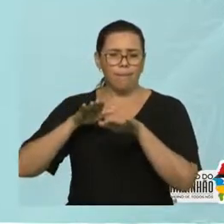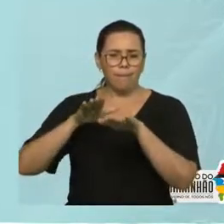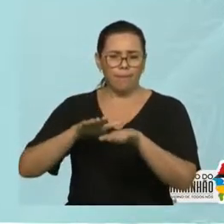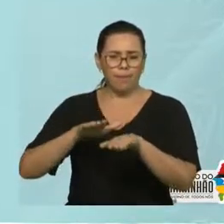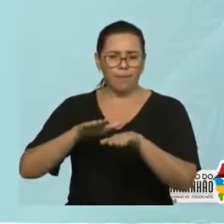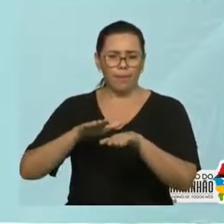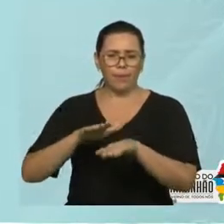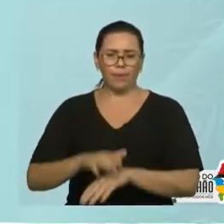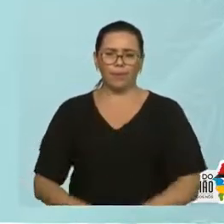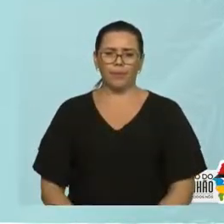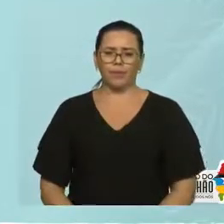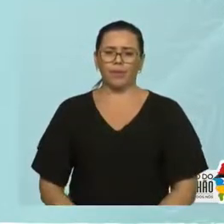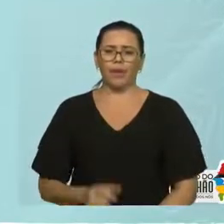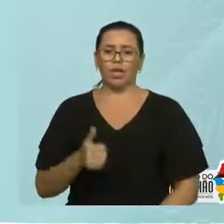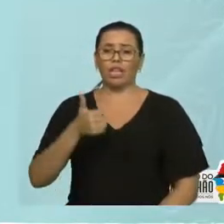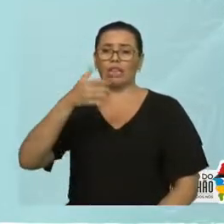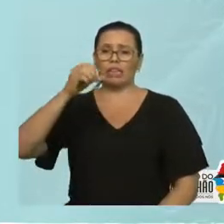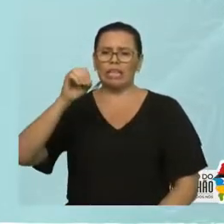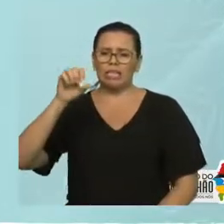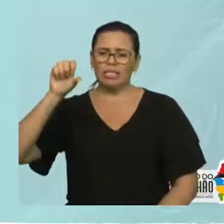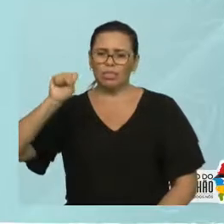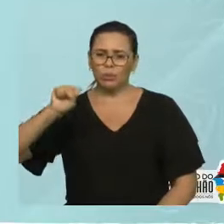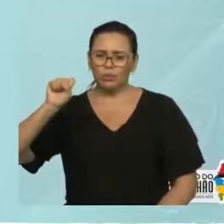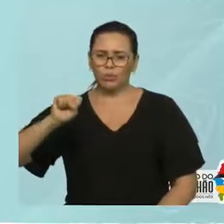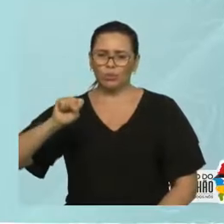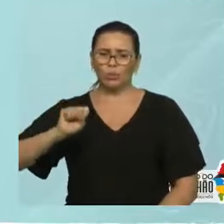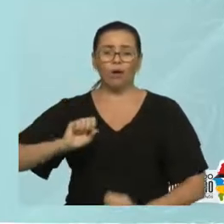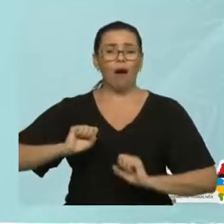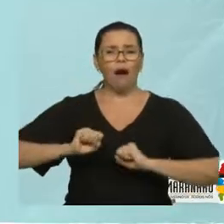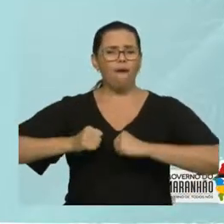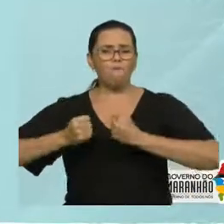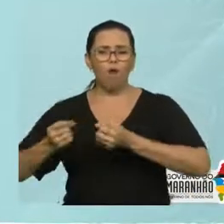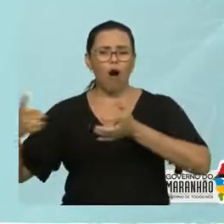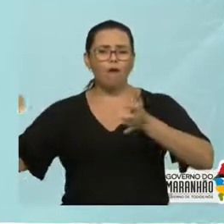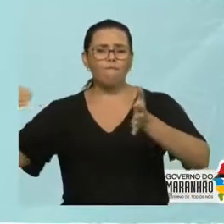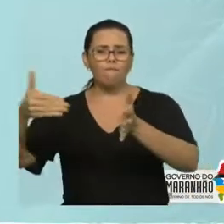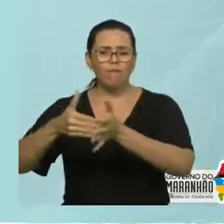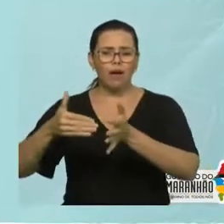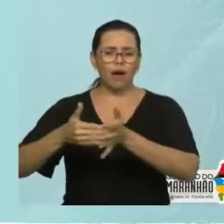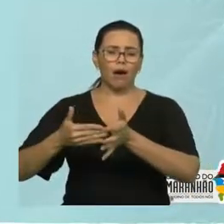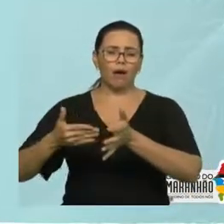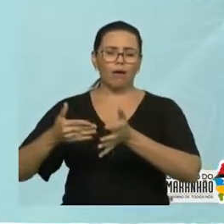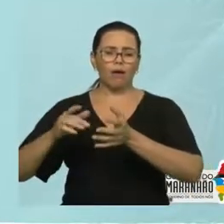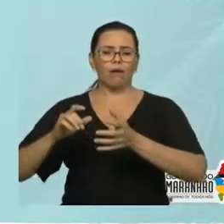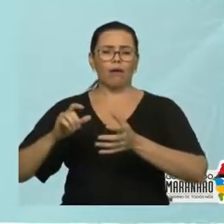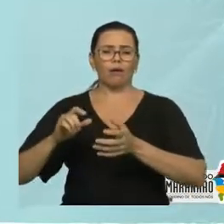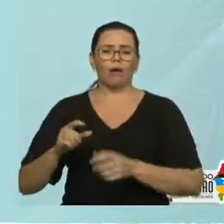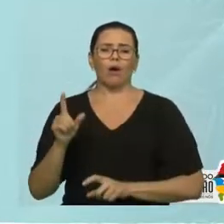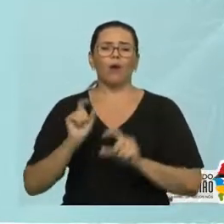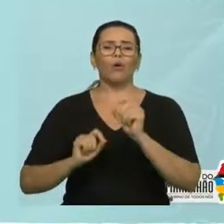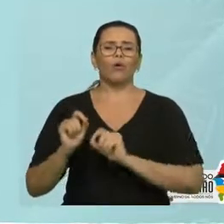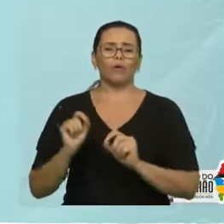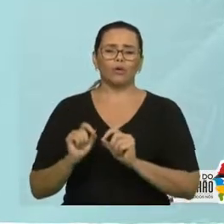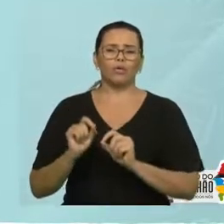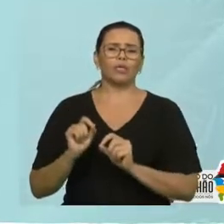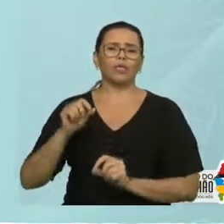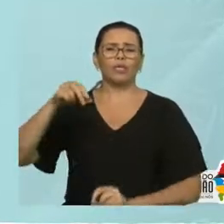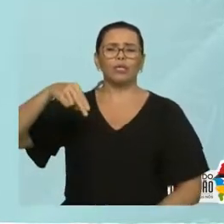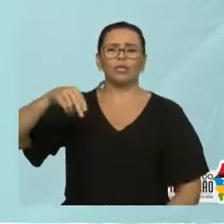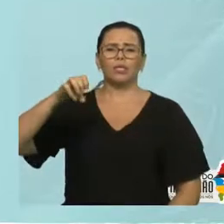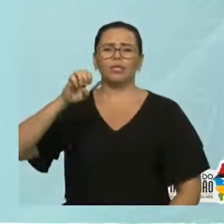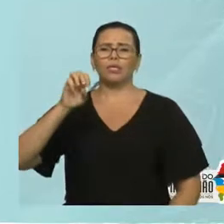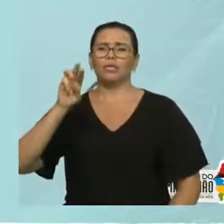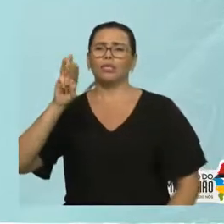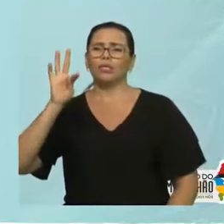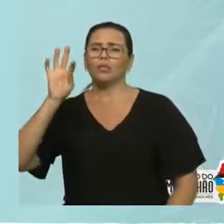.200, vezes a aceleração. No caso aqui, é uma desaceleração porque ele está freando esse veículo. Então,